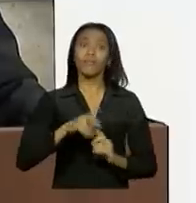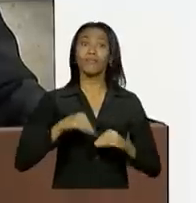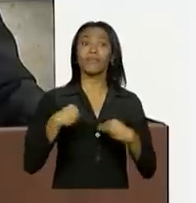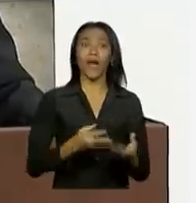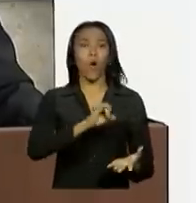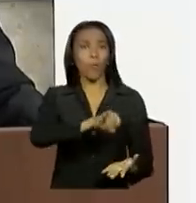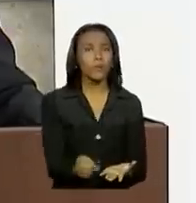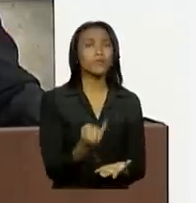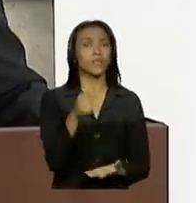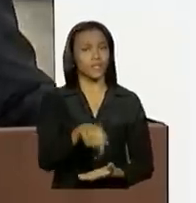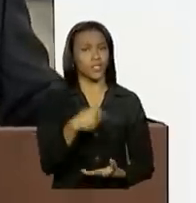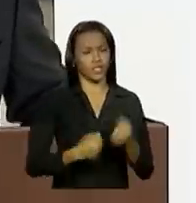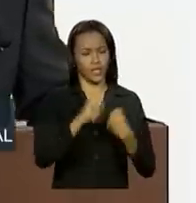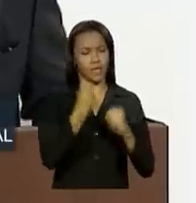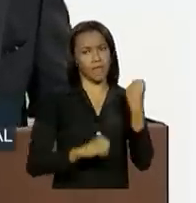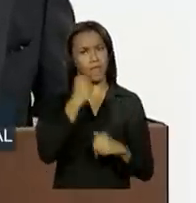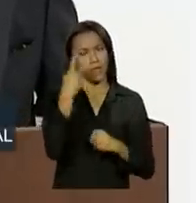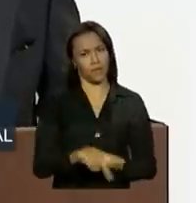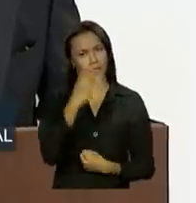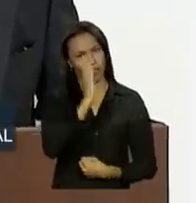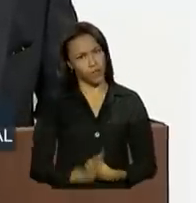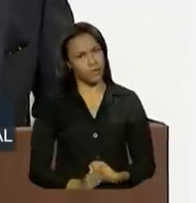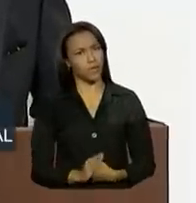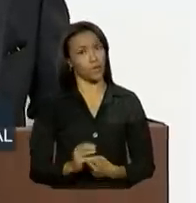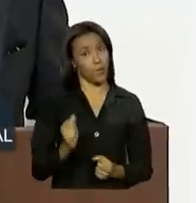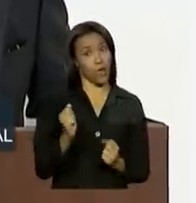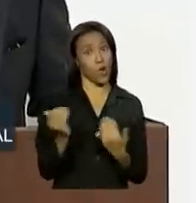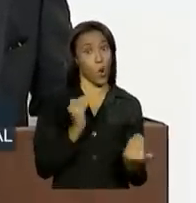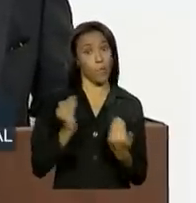nacional em relação ao produto que vem de fora.